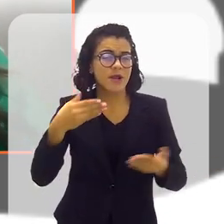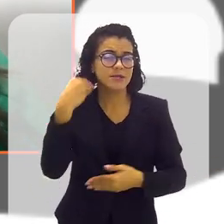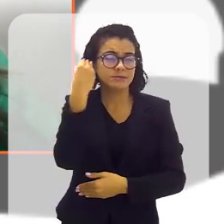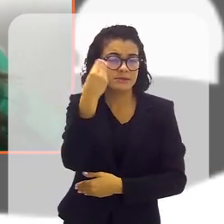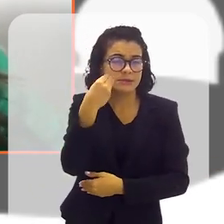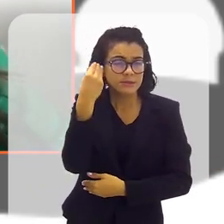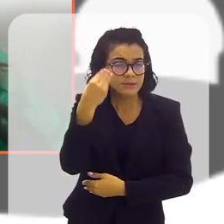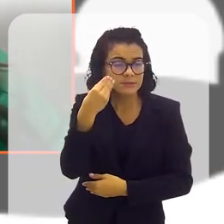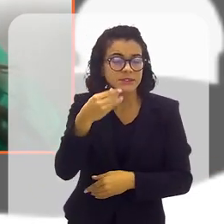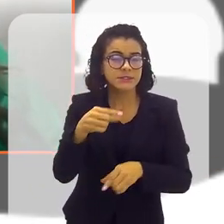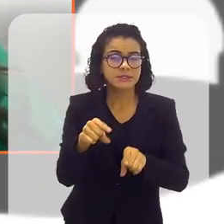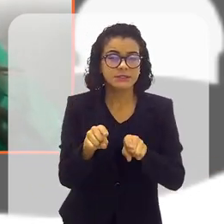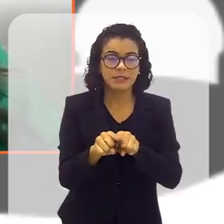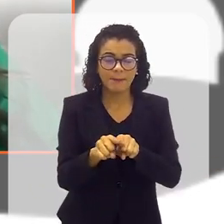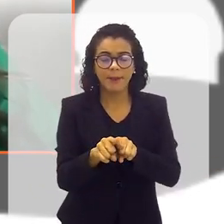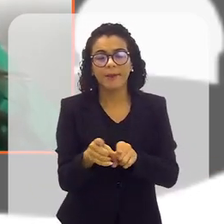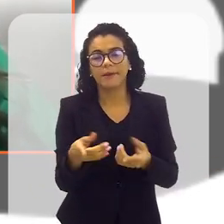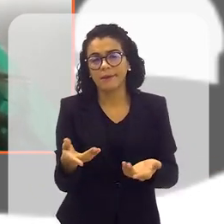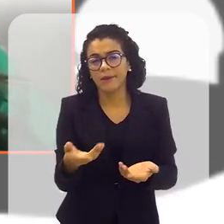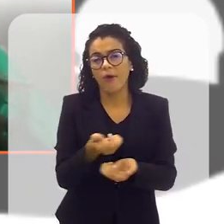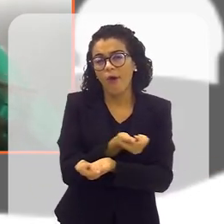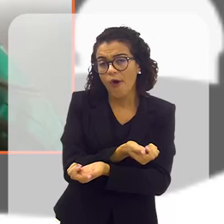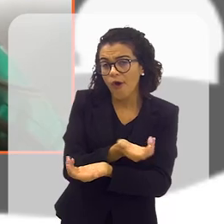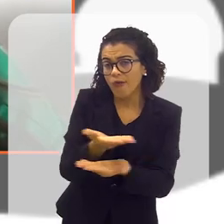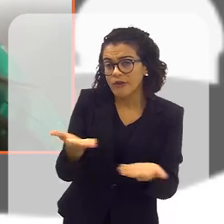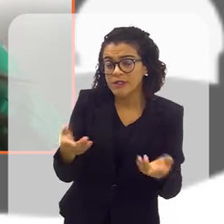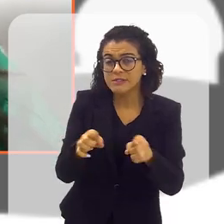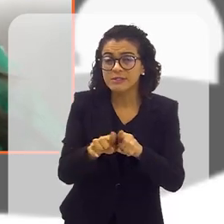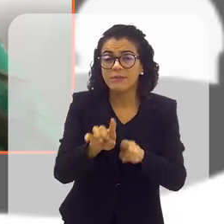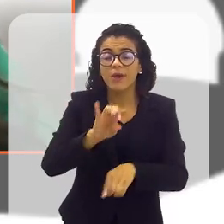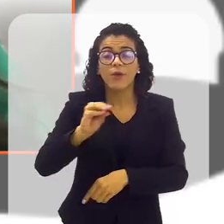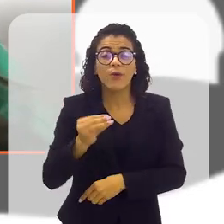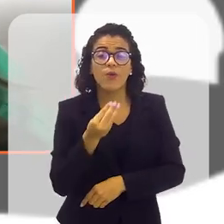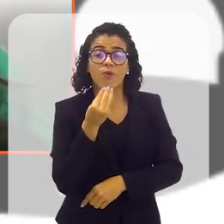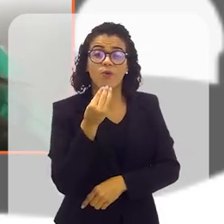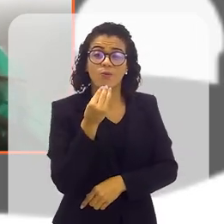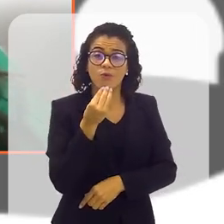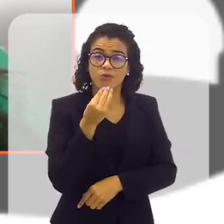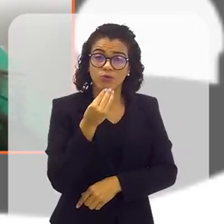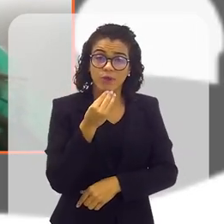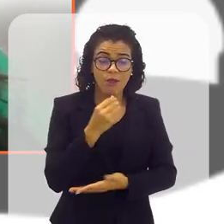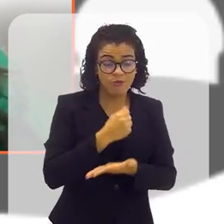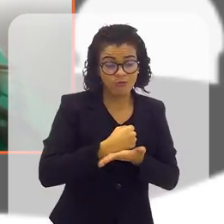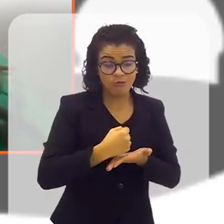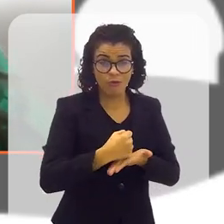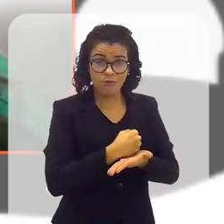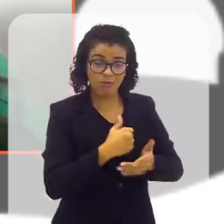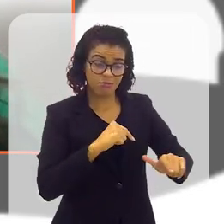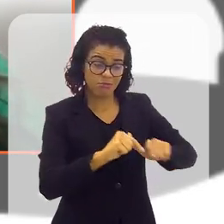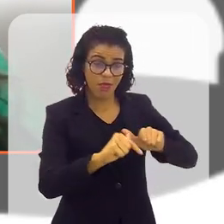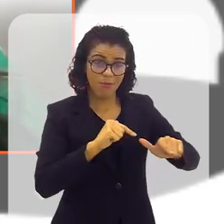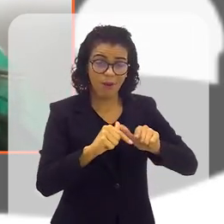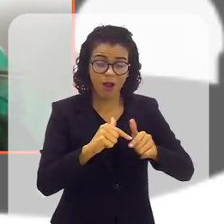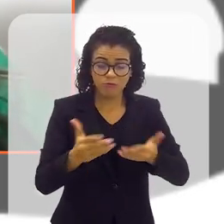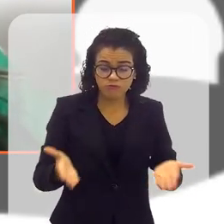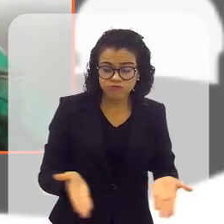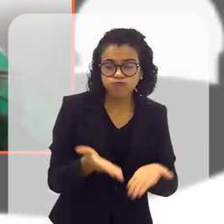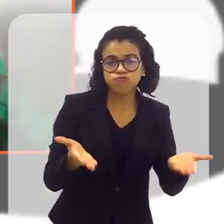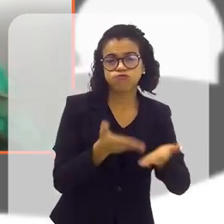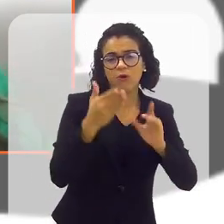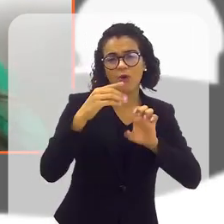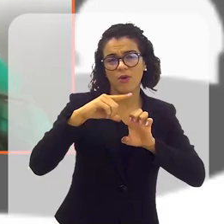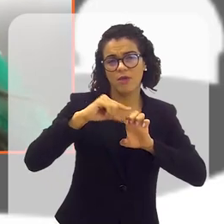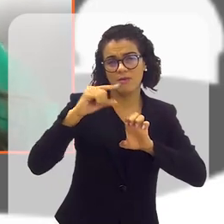experiências, ele oferece algumas oportunidades de negócios e fomenta o empreendedorismo